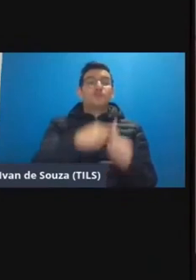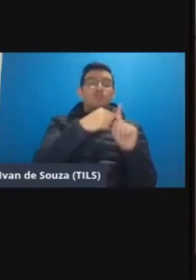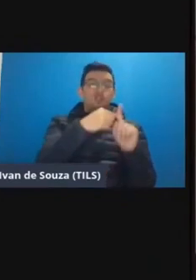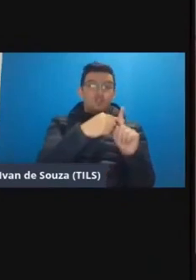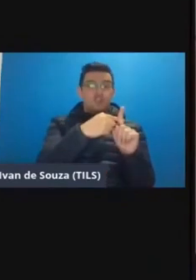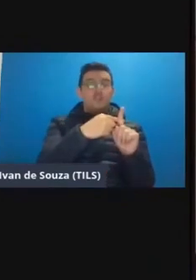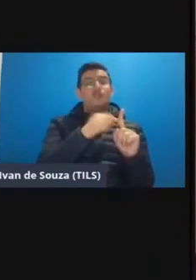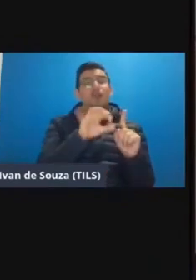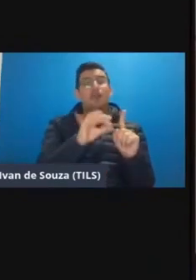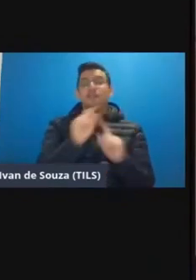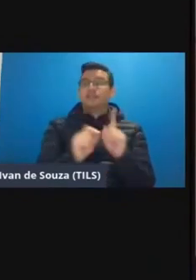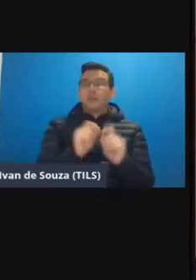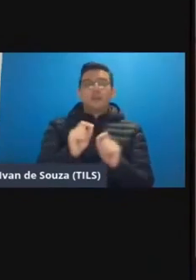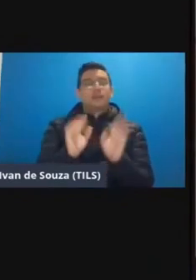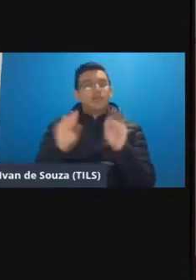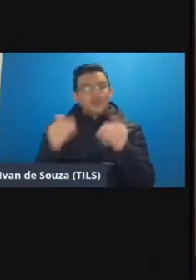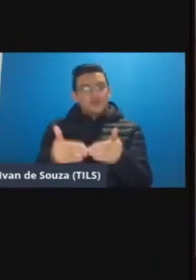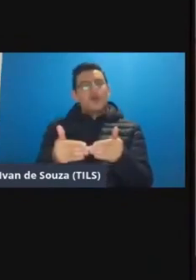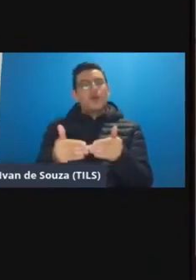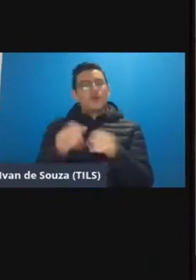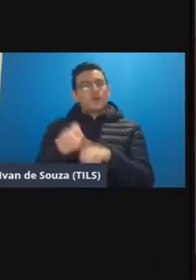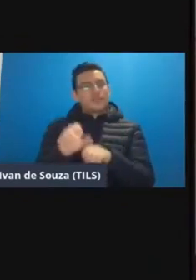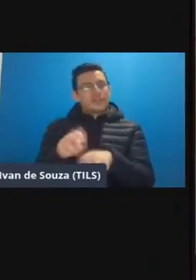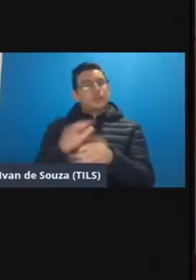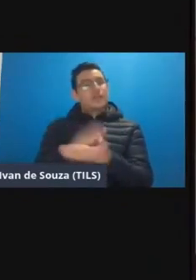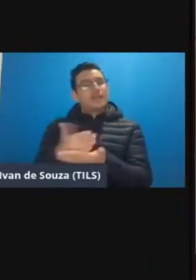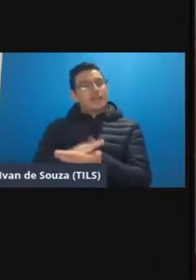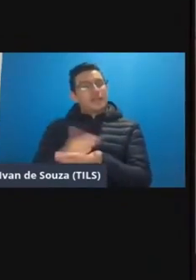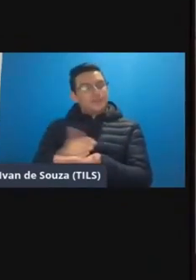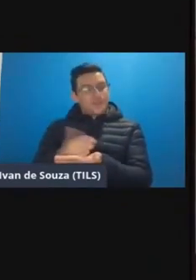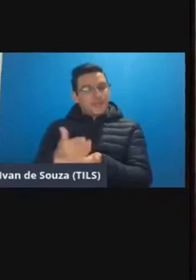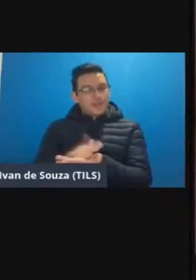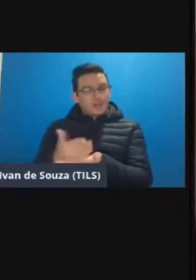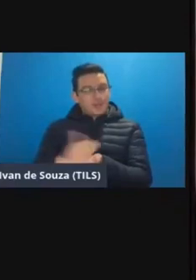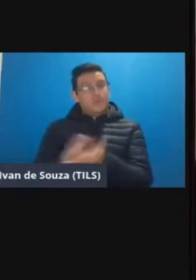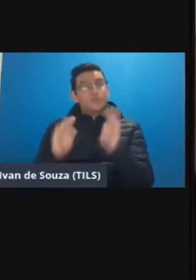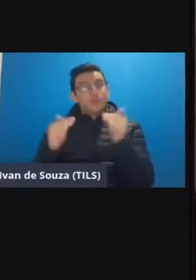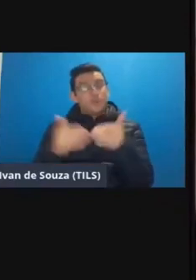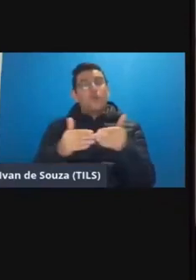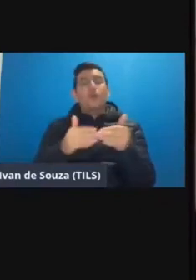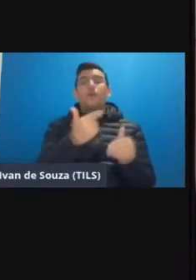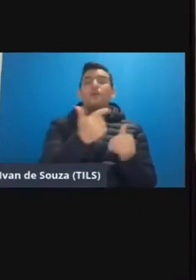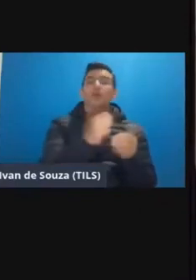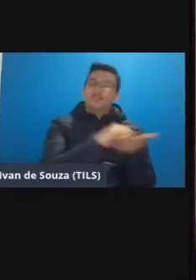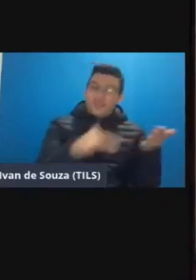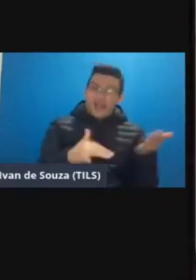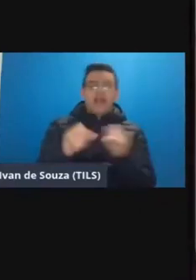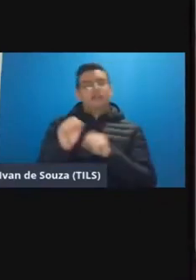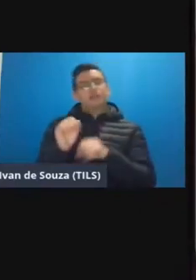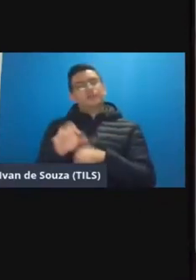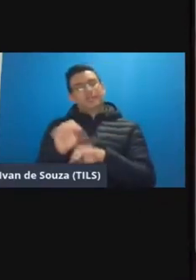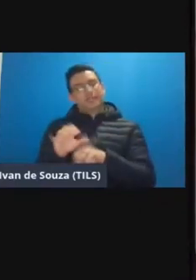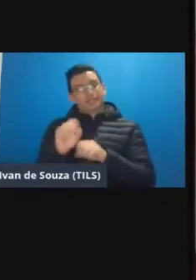essa essa abordagem do ensino híbrido é para as atividades para o ensino